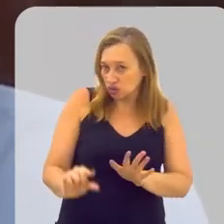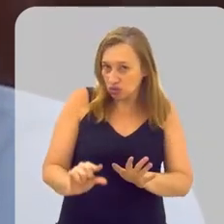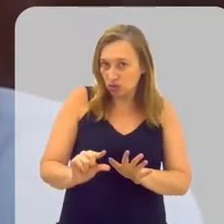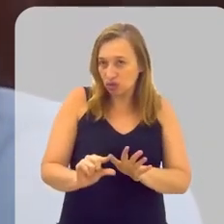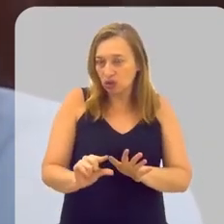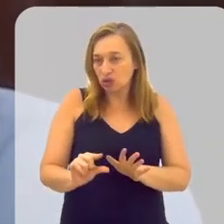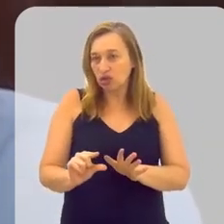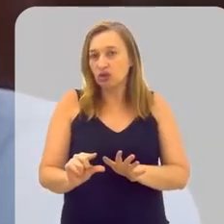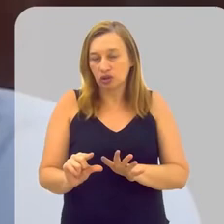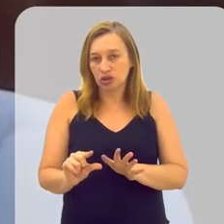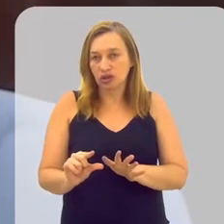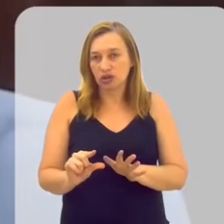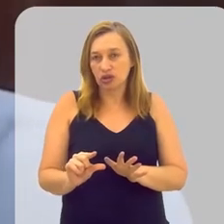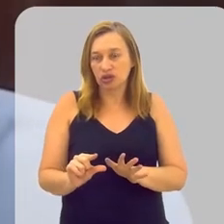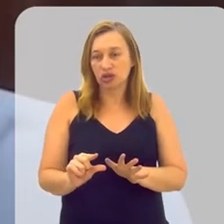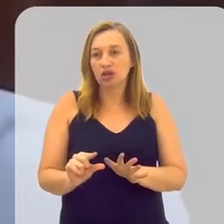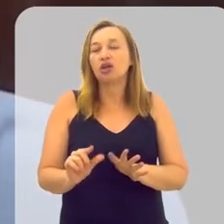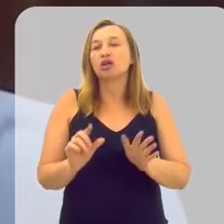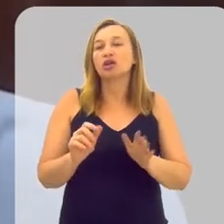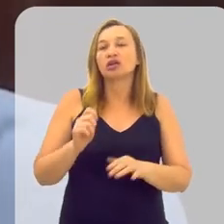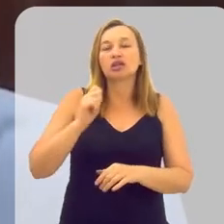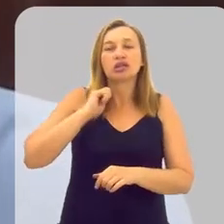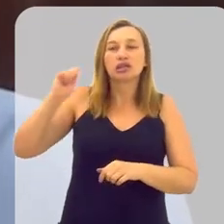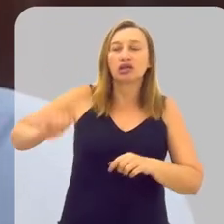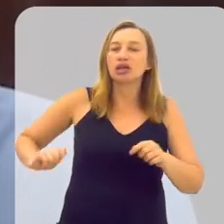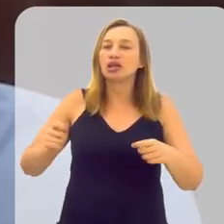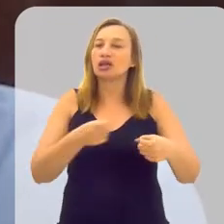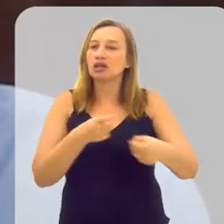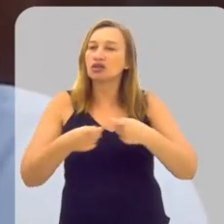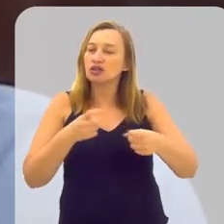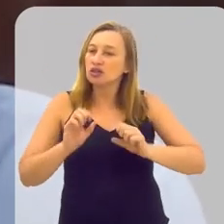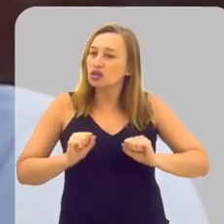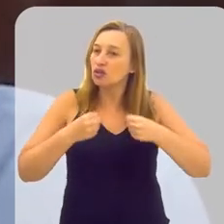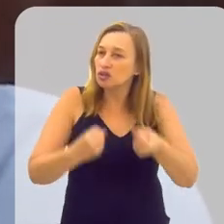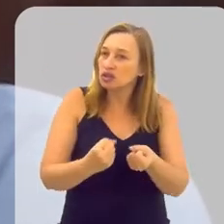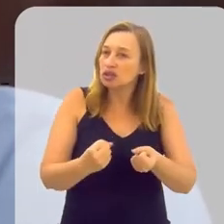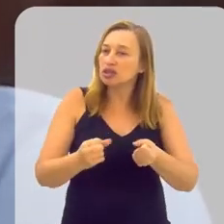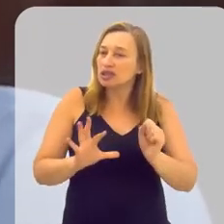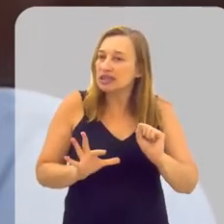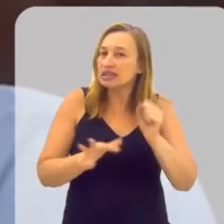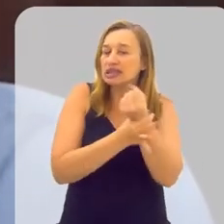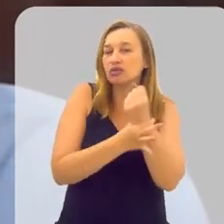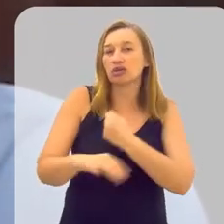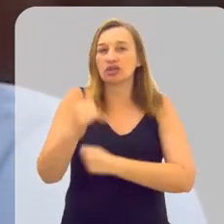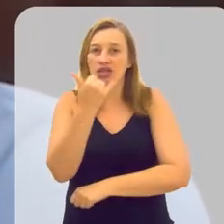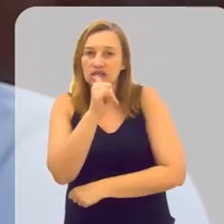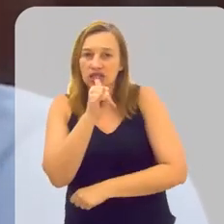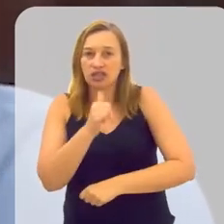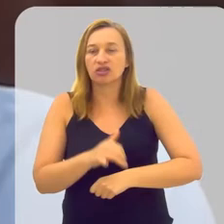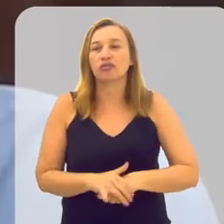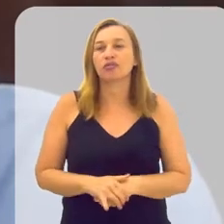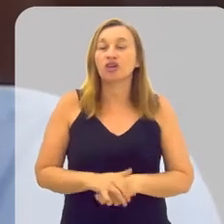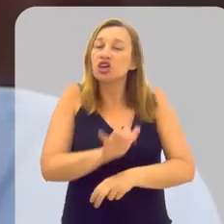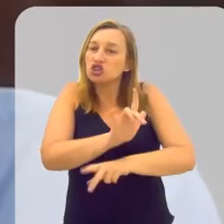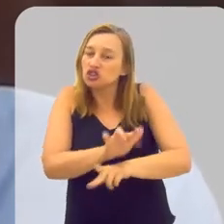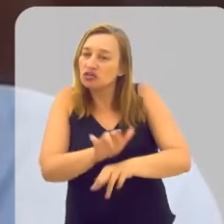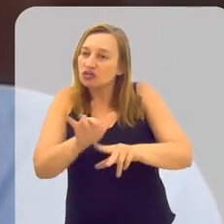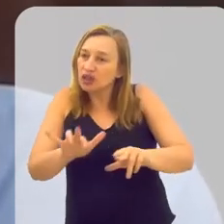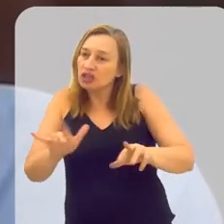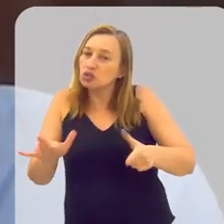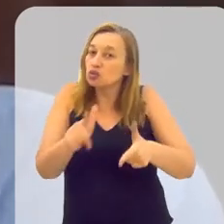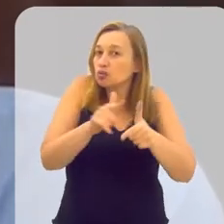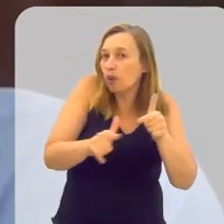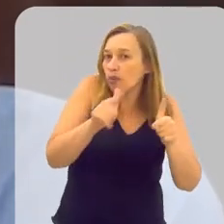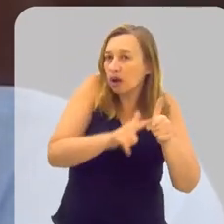uma redução de demanda muito grande, durante a guerra da Ucrânia a gente reforçou muito esse lado de segurança energética. Teve